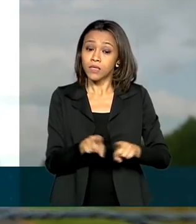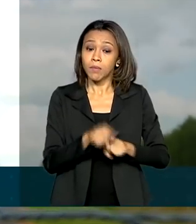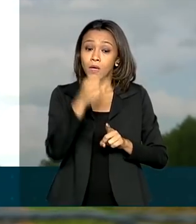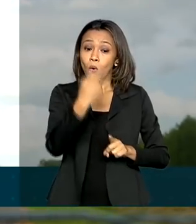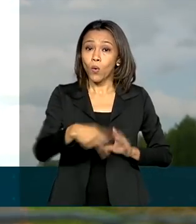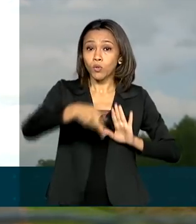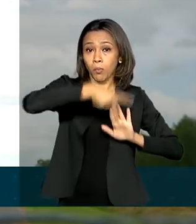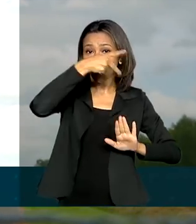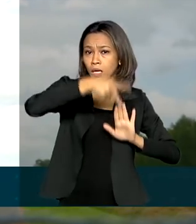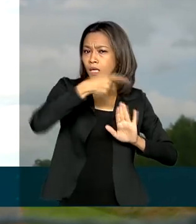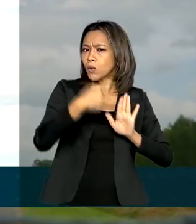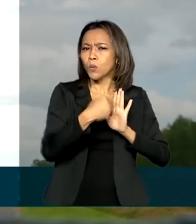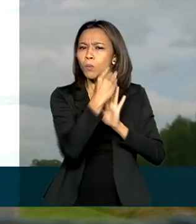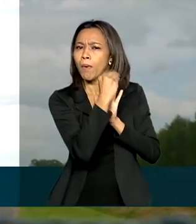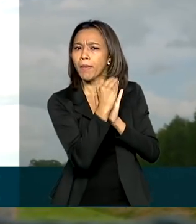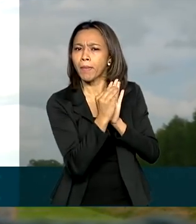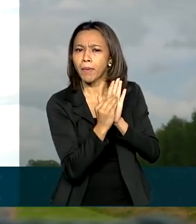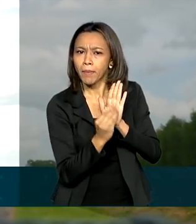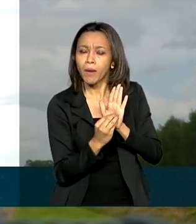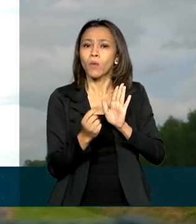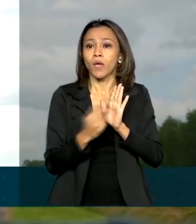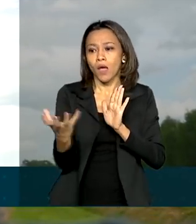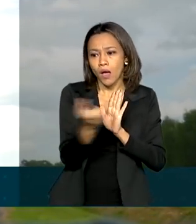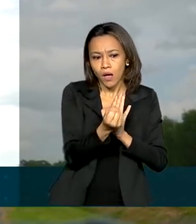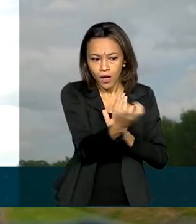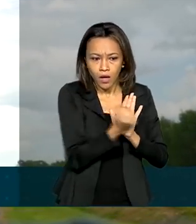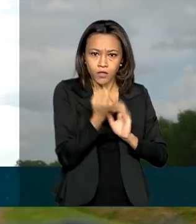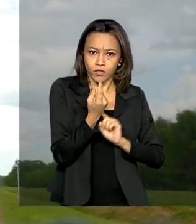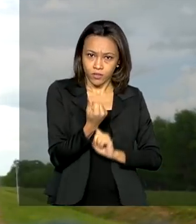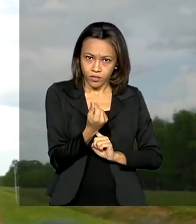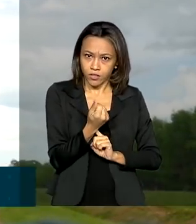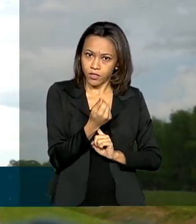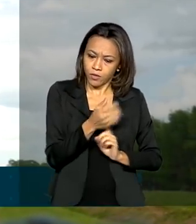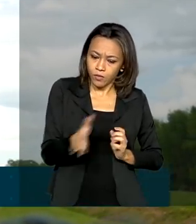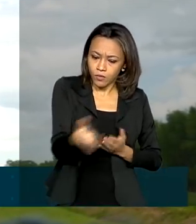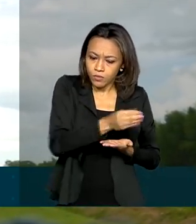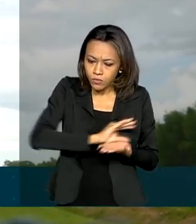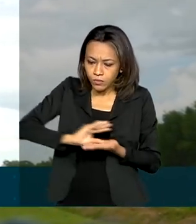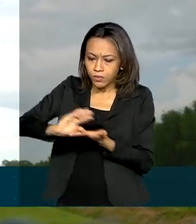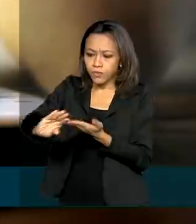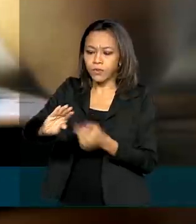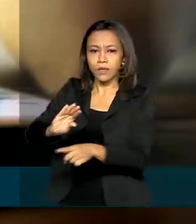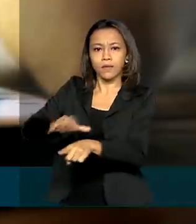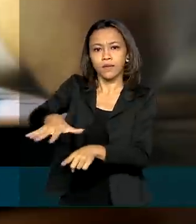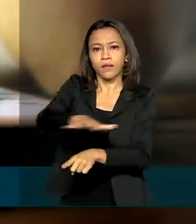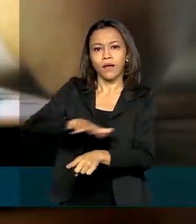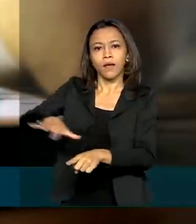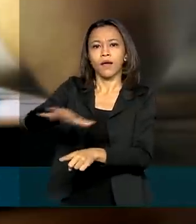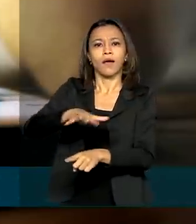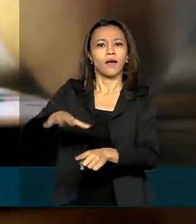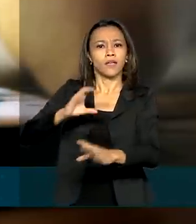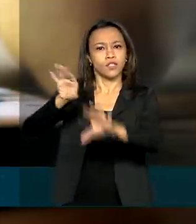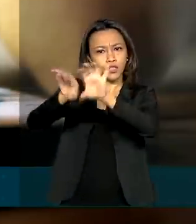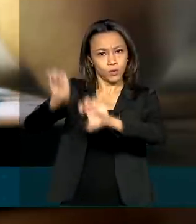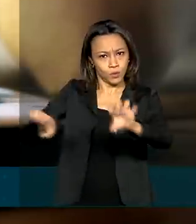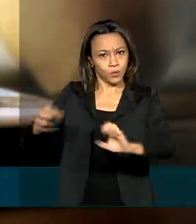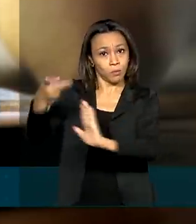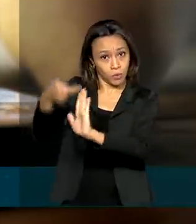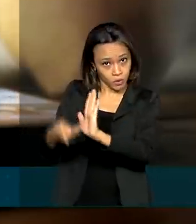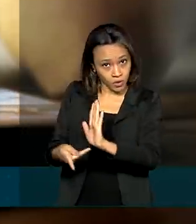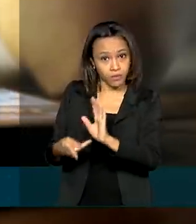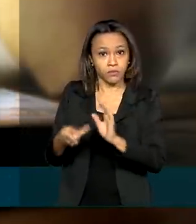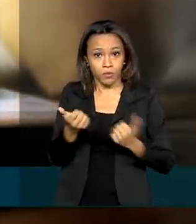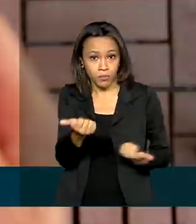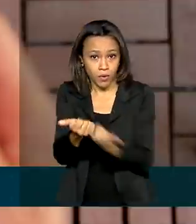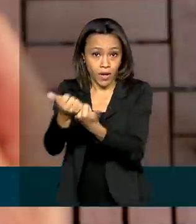que permite a aquisição de recursos e investimentos para projetos de infraestrutura. O desafio agora